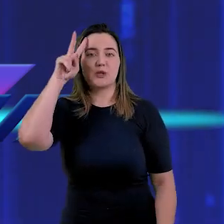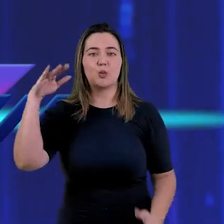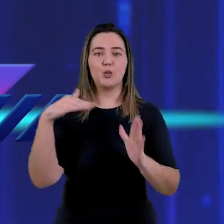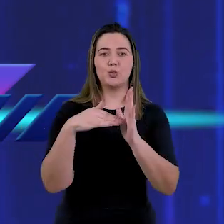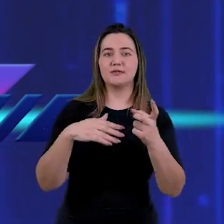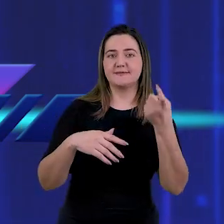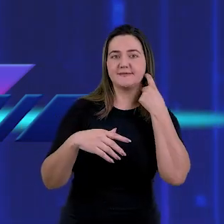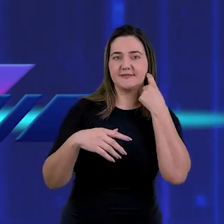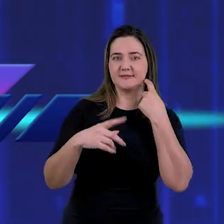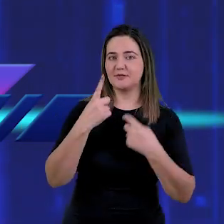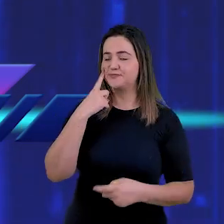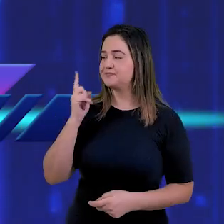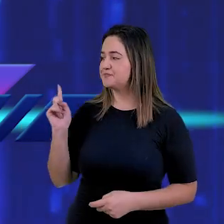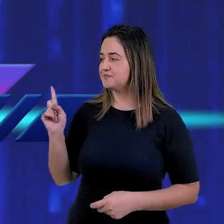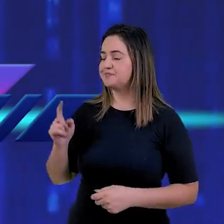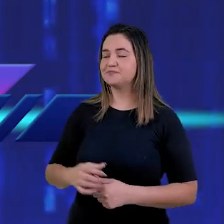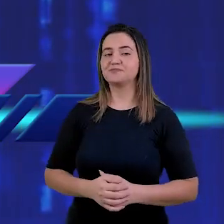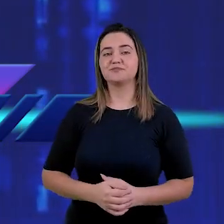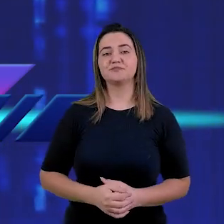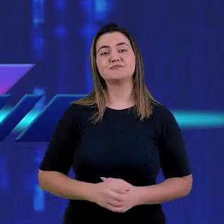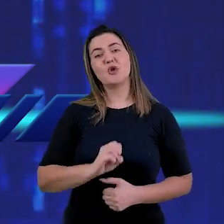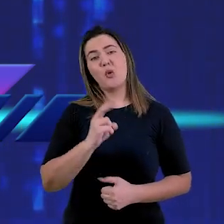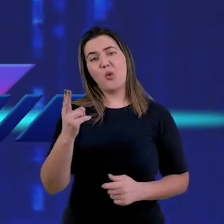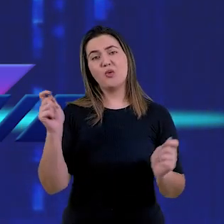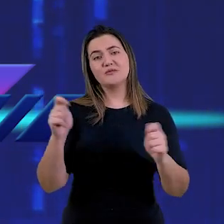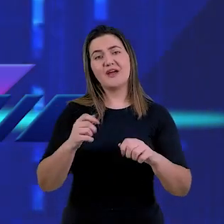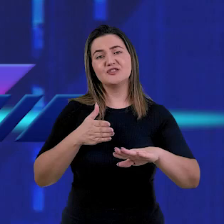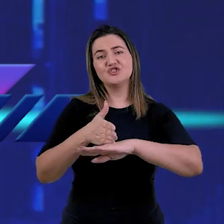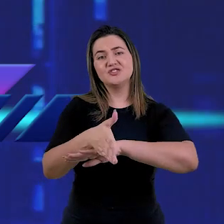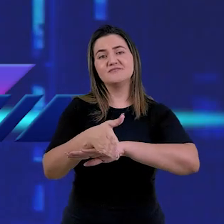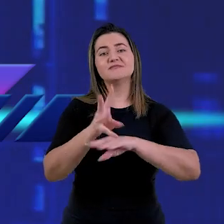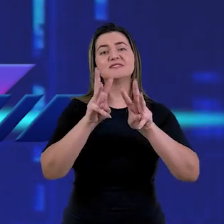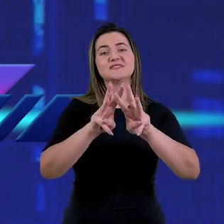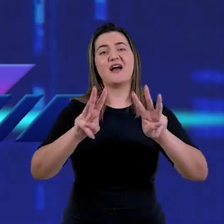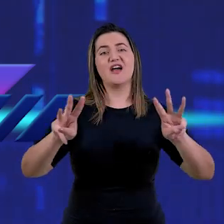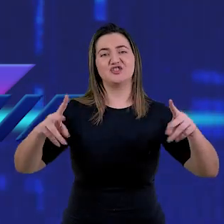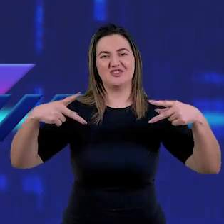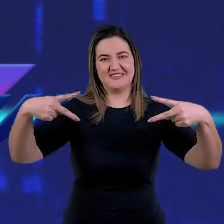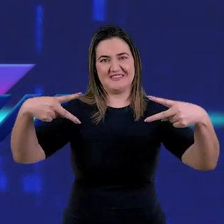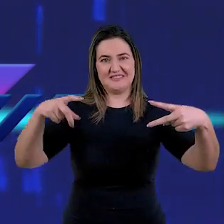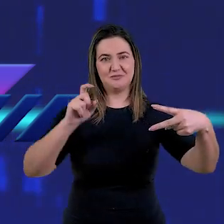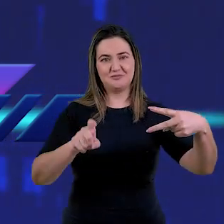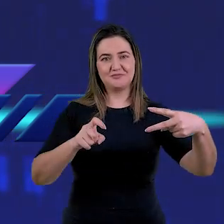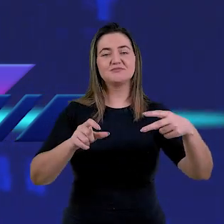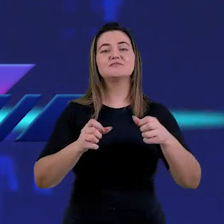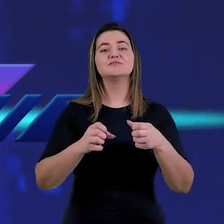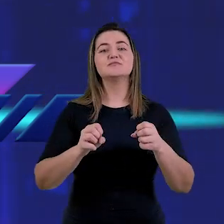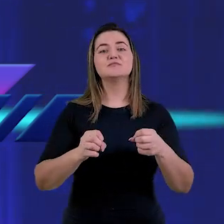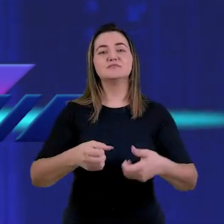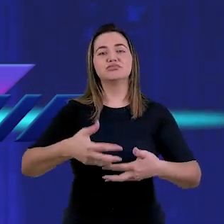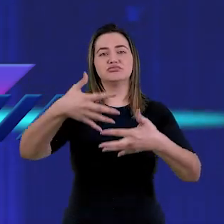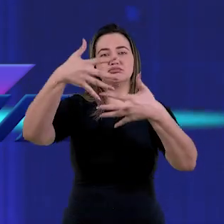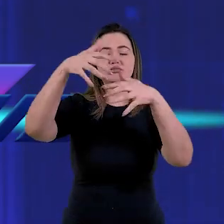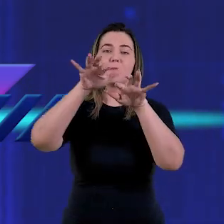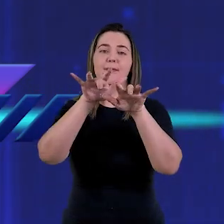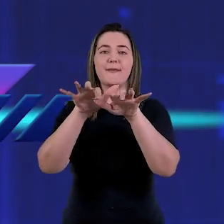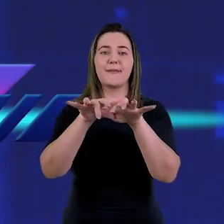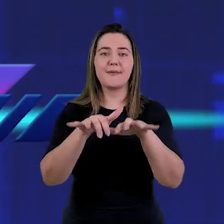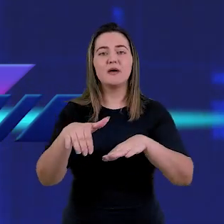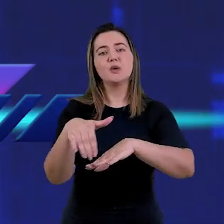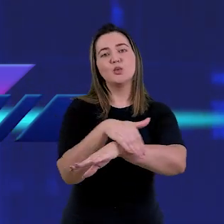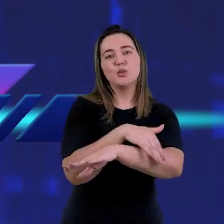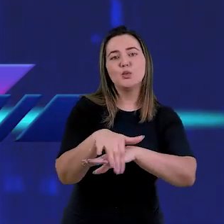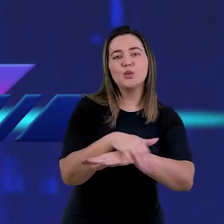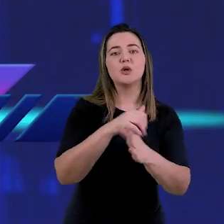-27-31-21. Ou você pode ir diretamente ao nosso site. Biblia.com.br Vai fazer um registro, um